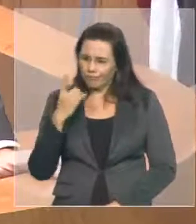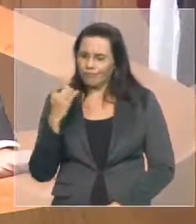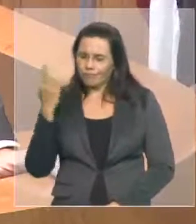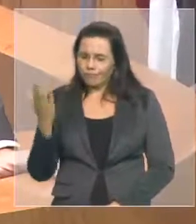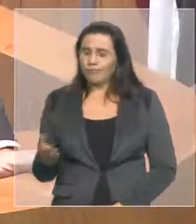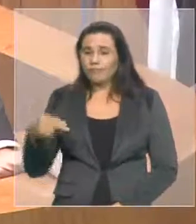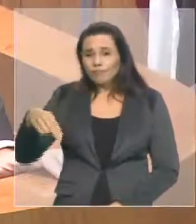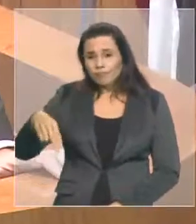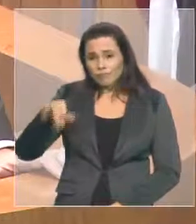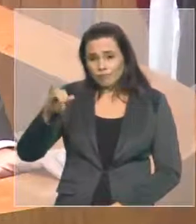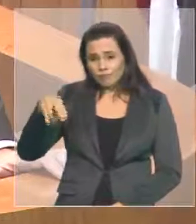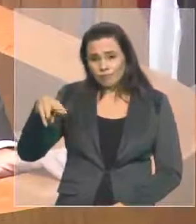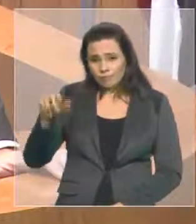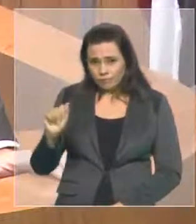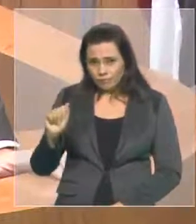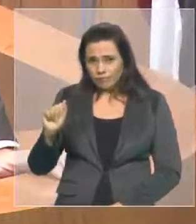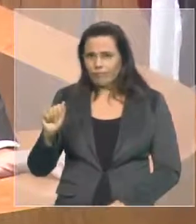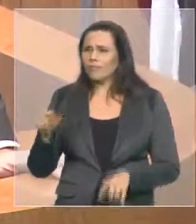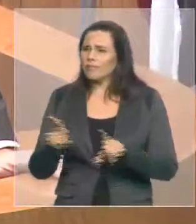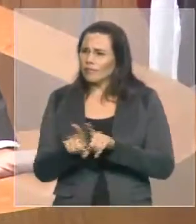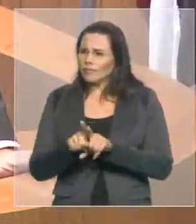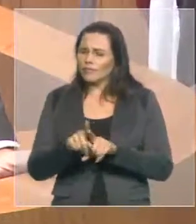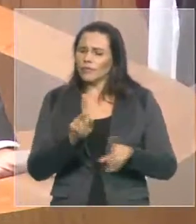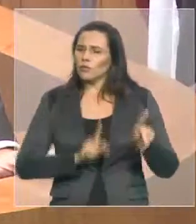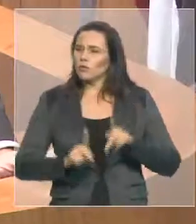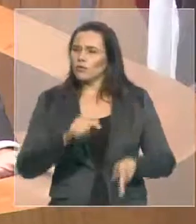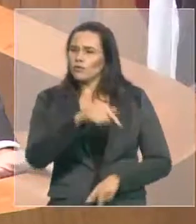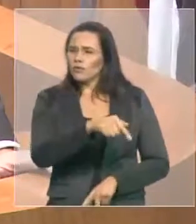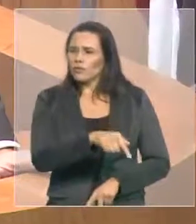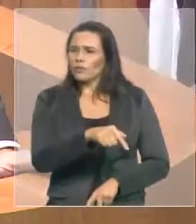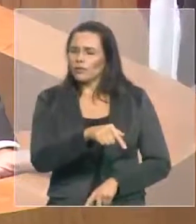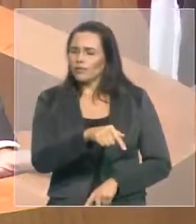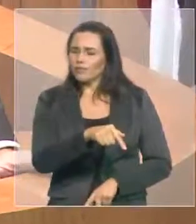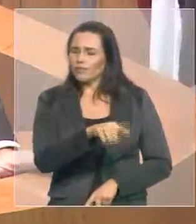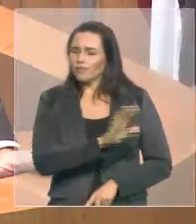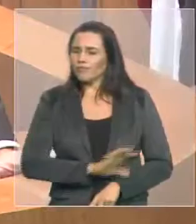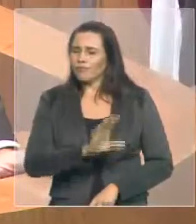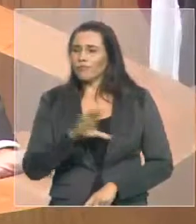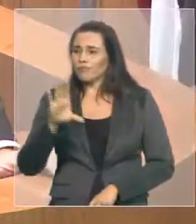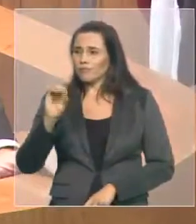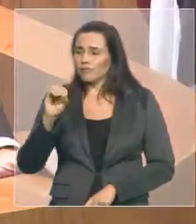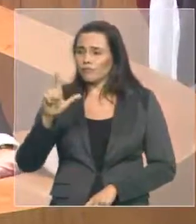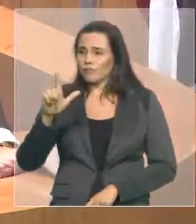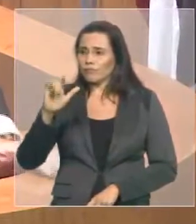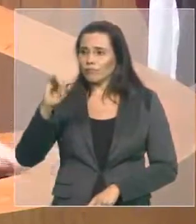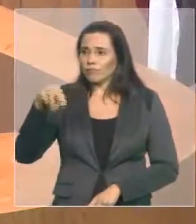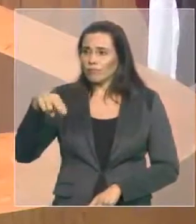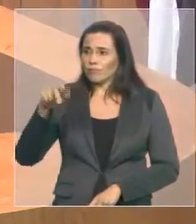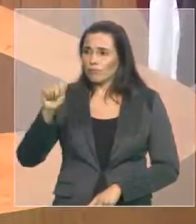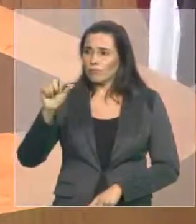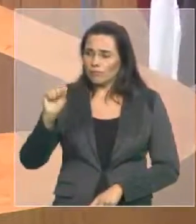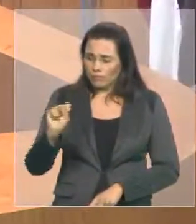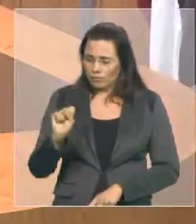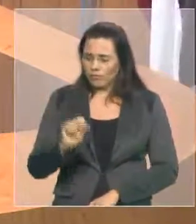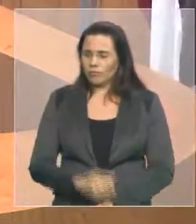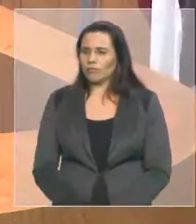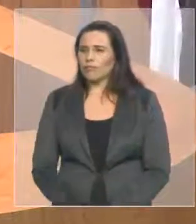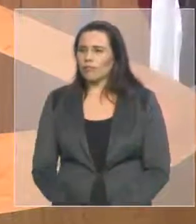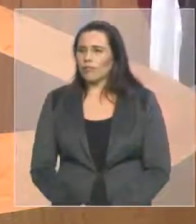e com o povo de Colinas. Mas a questão de explosões de banco, vamos ver os dados.